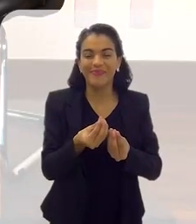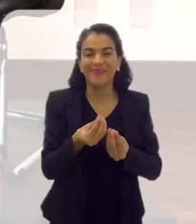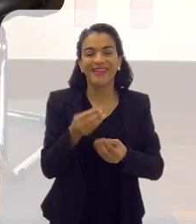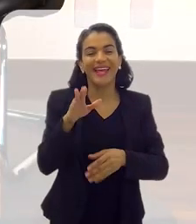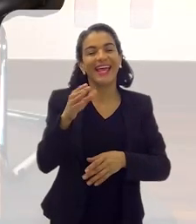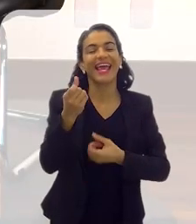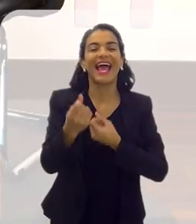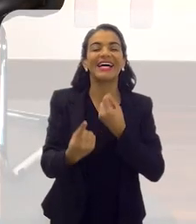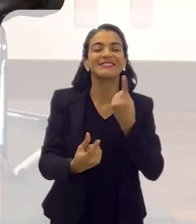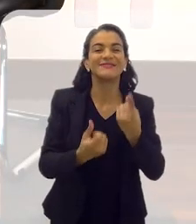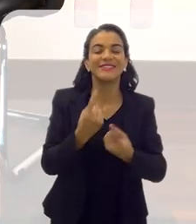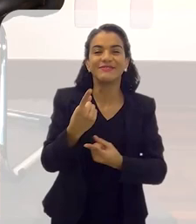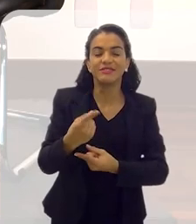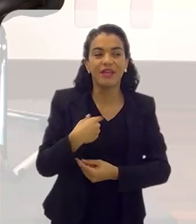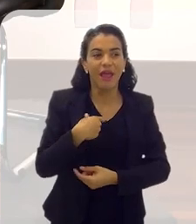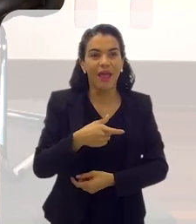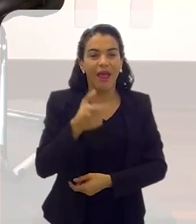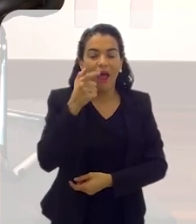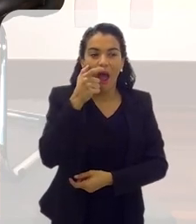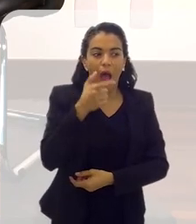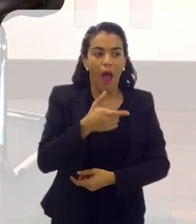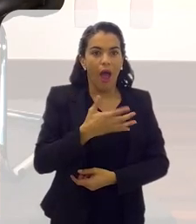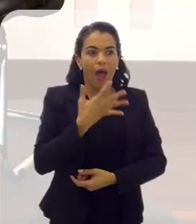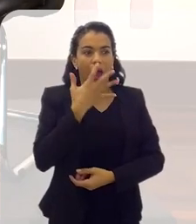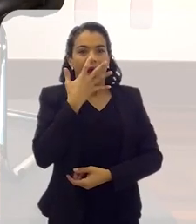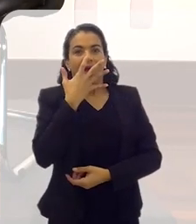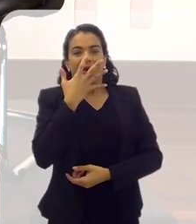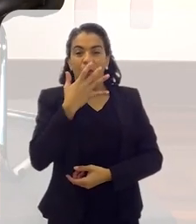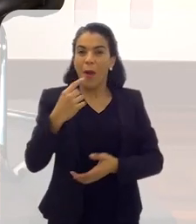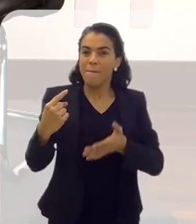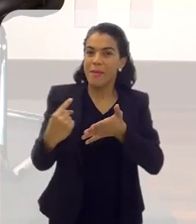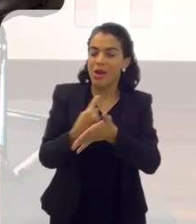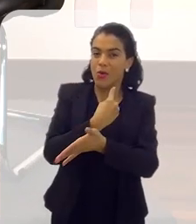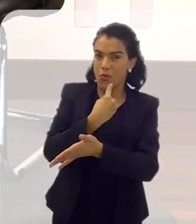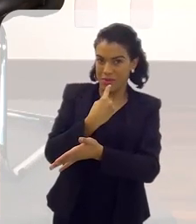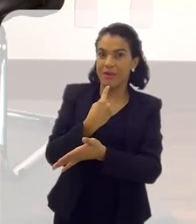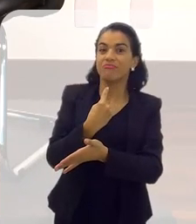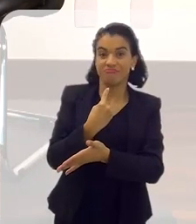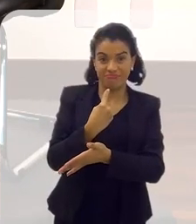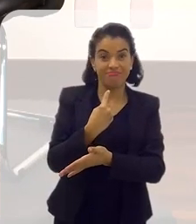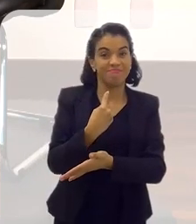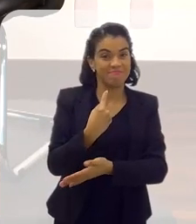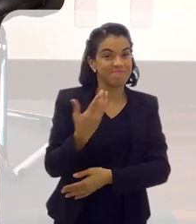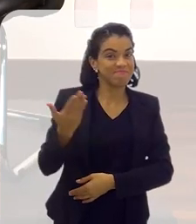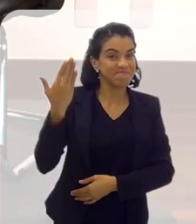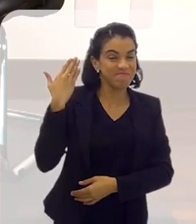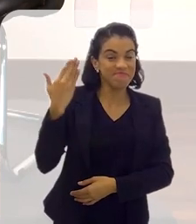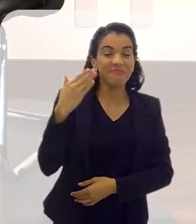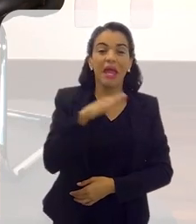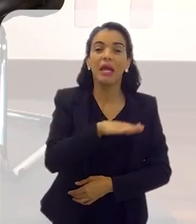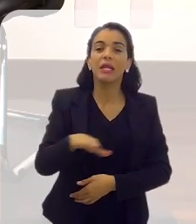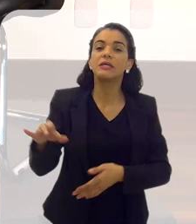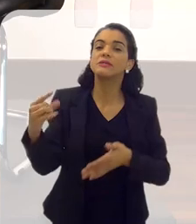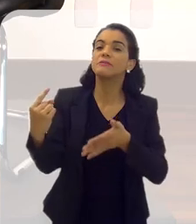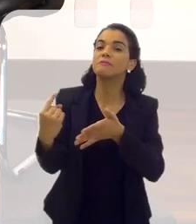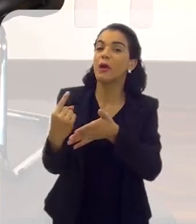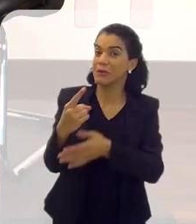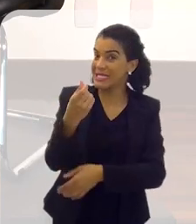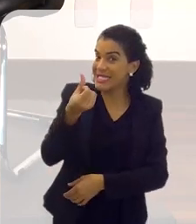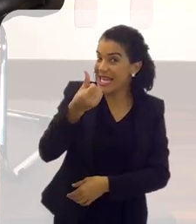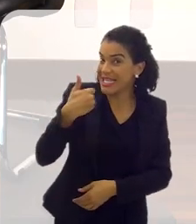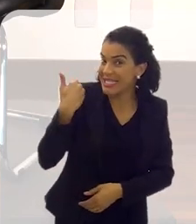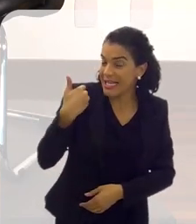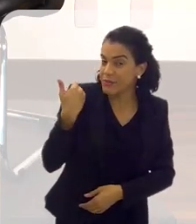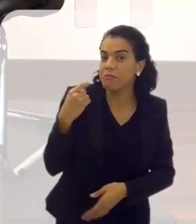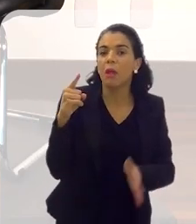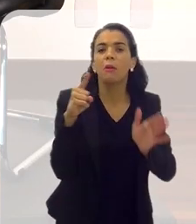E, às vezes, você se surpreende com uma pergunta, que nem a gente se surpreendeu. A criança perguntou, e ela há